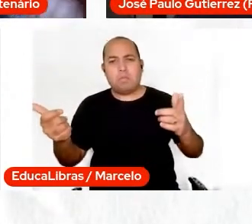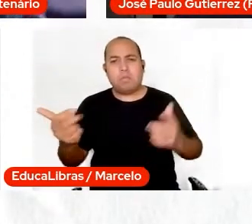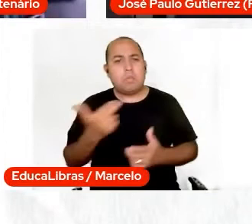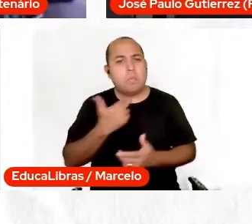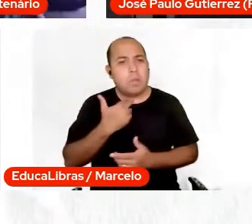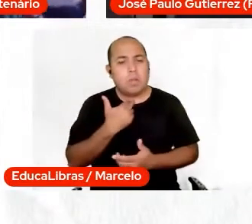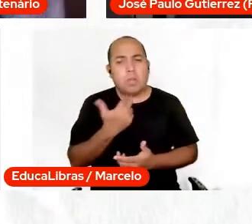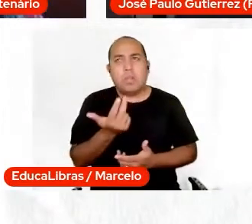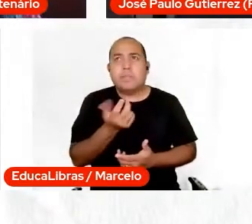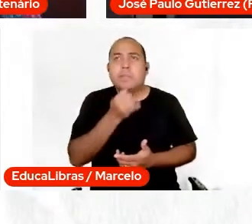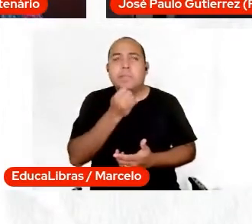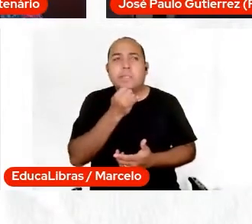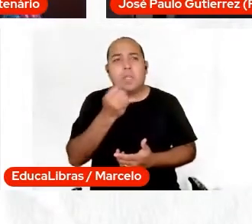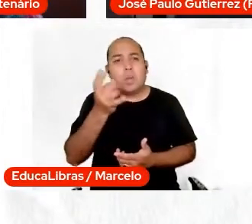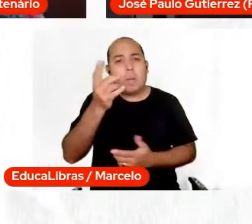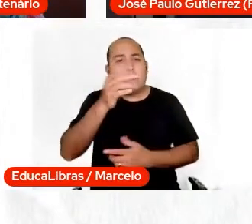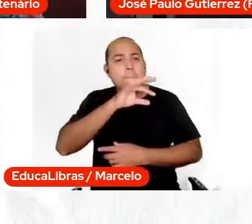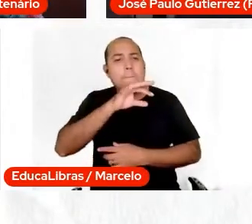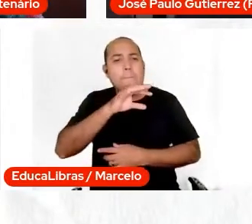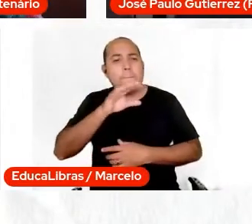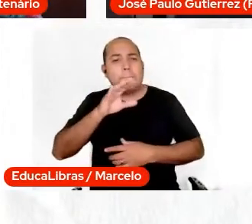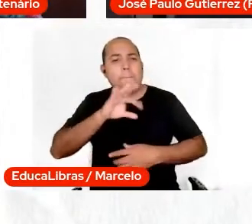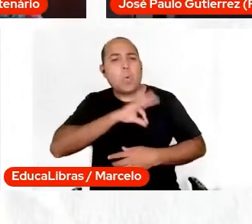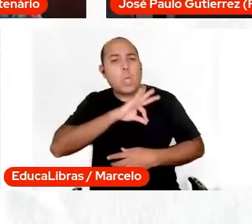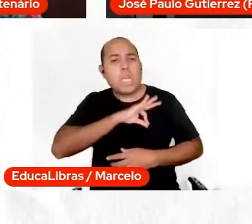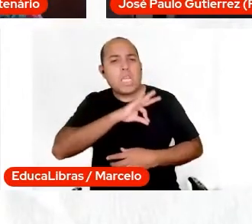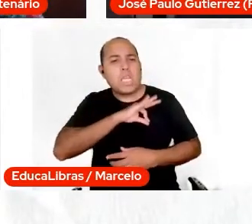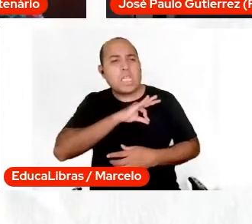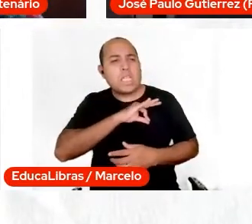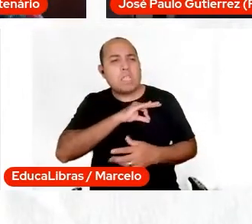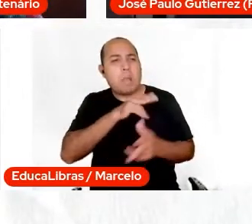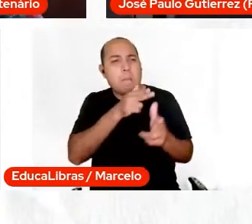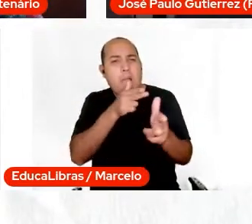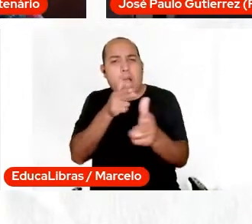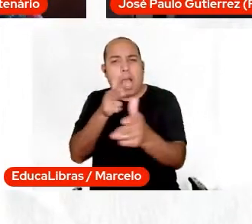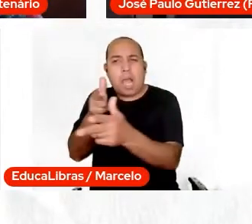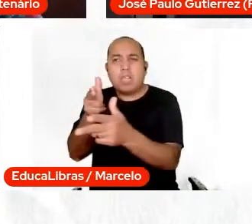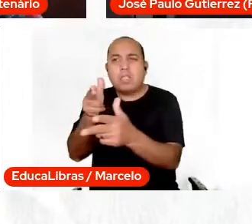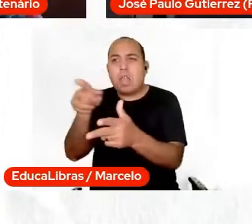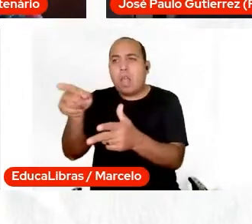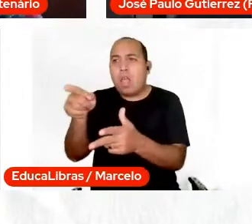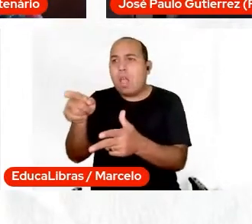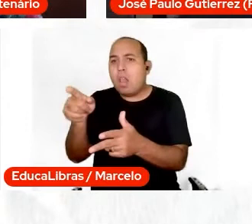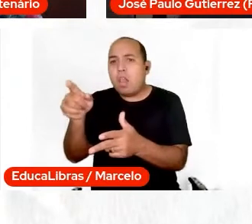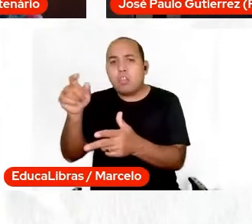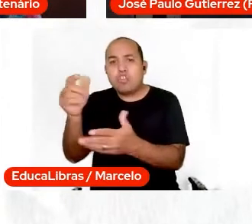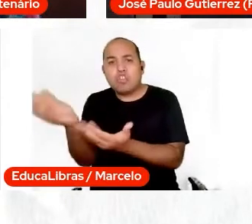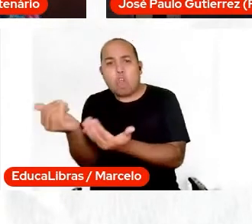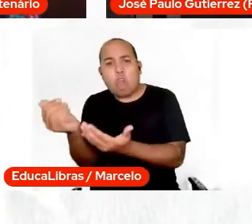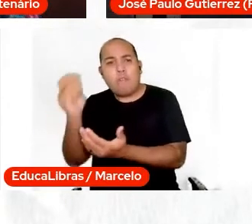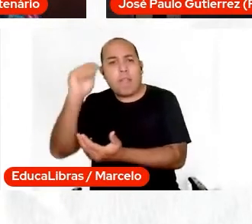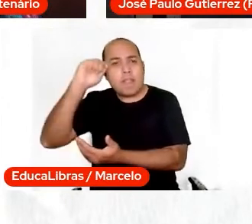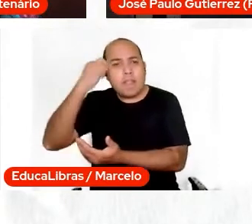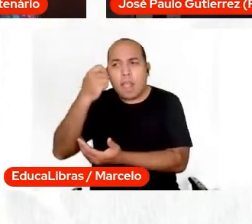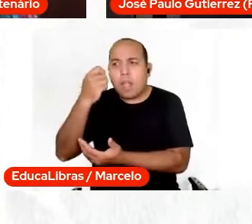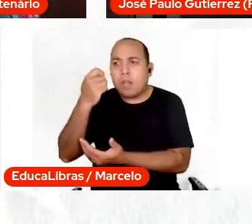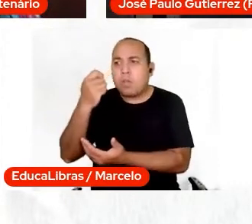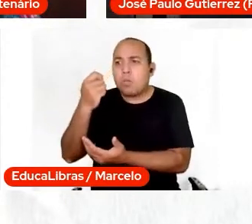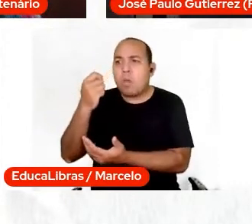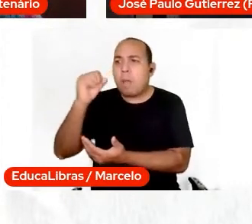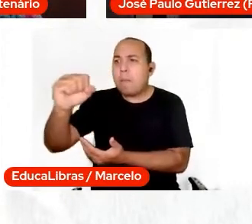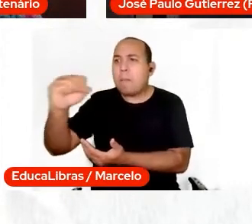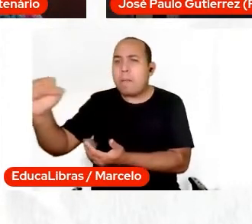os bandidos que que são jovens negros, maioria homens jovens negros, porque esse grupo